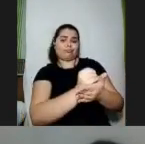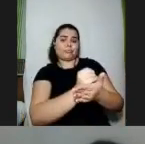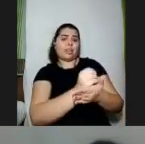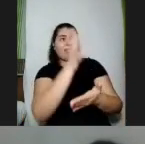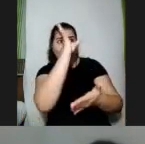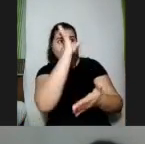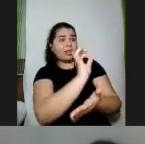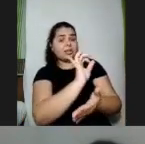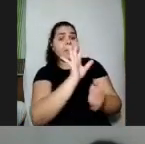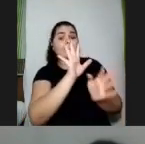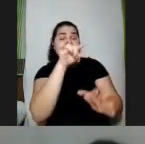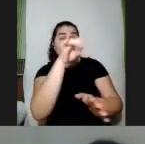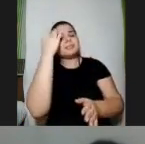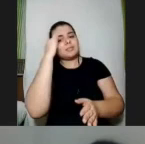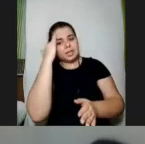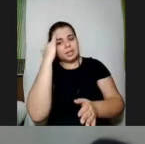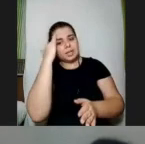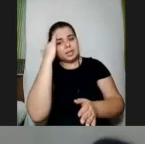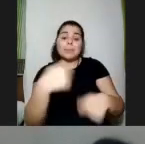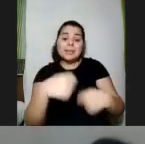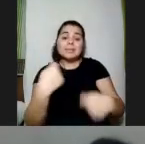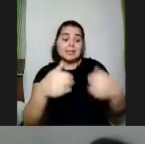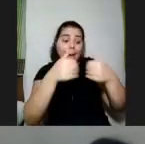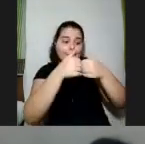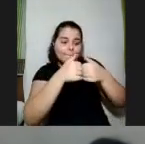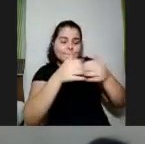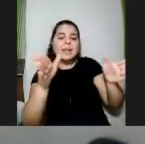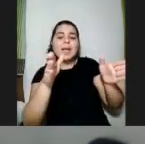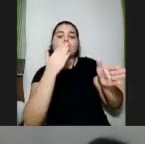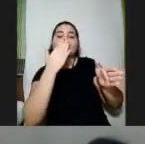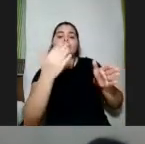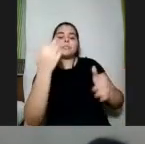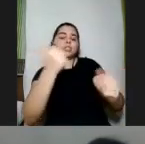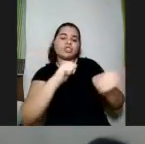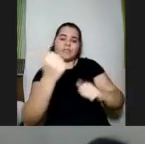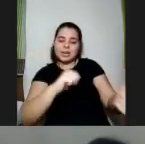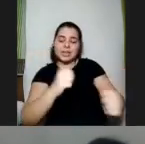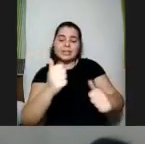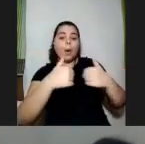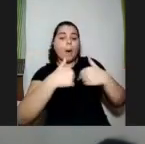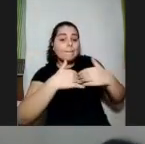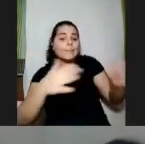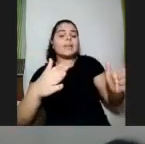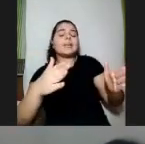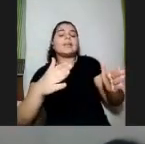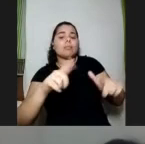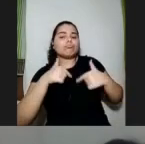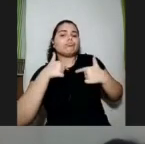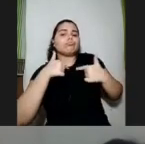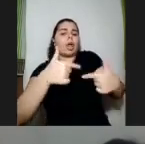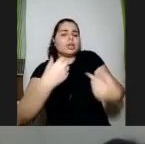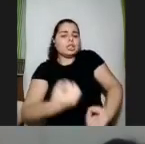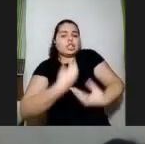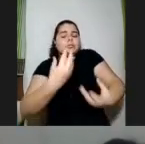ela entendeu um monte de coisa então se a gente não amplia as formas do aluno se expressar em relação ao que ele sabe a gente costuma ter muitos